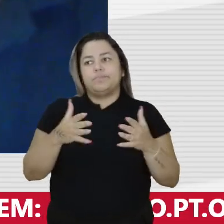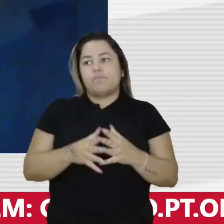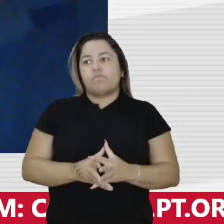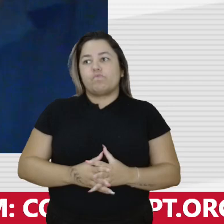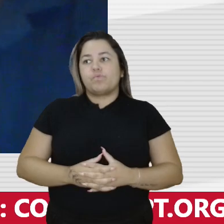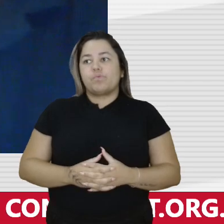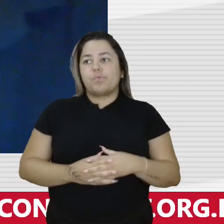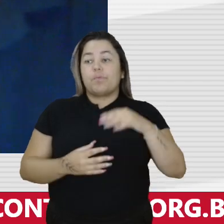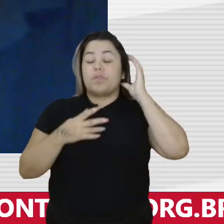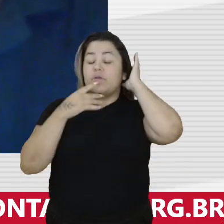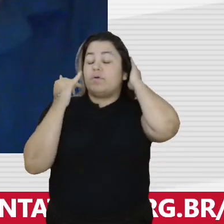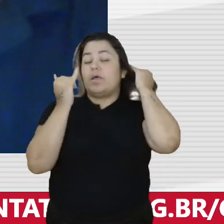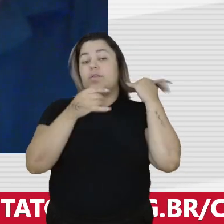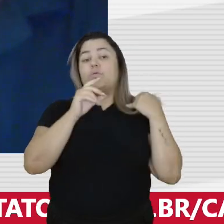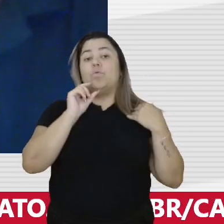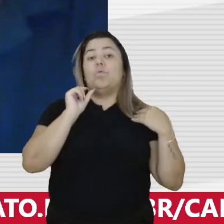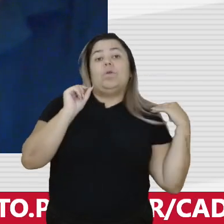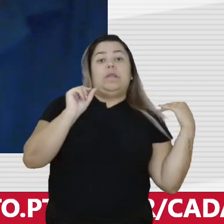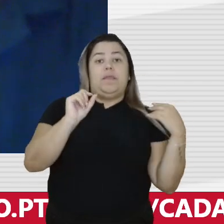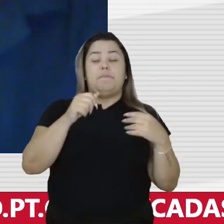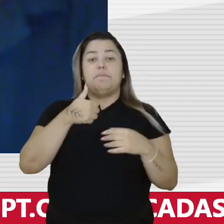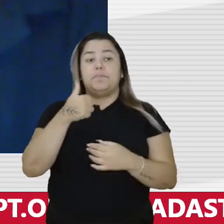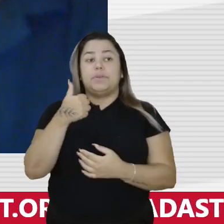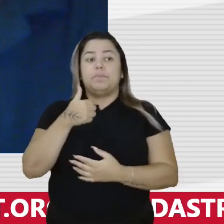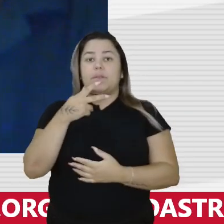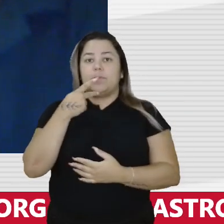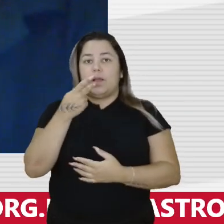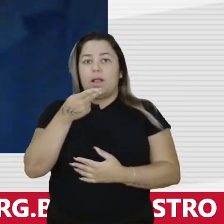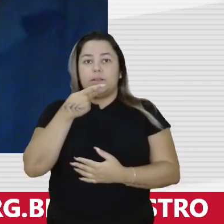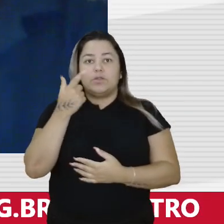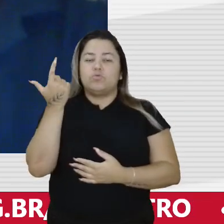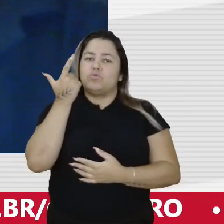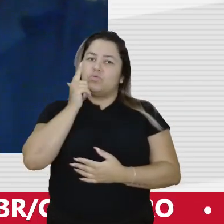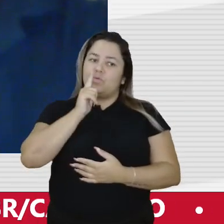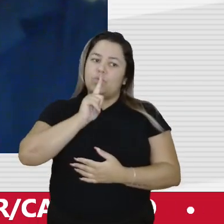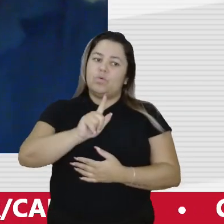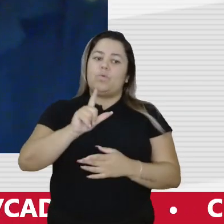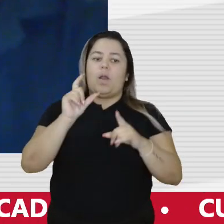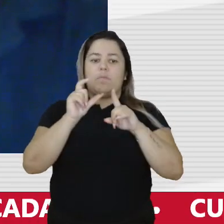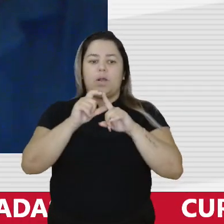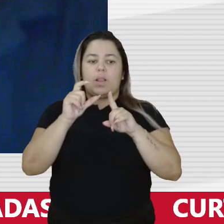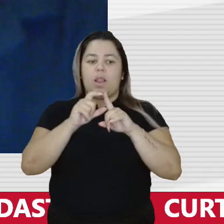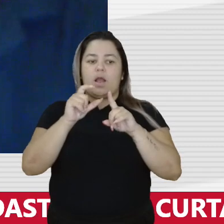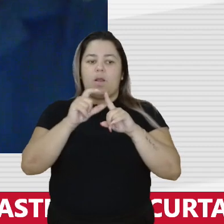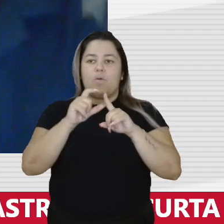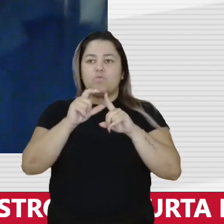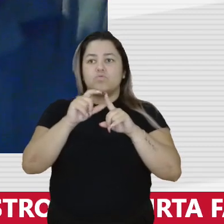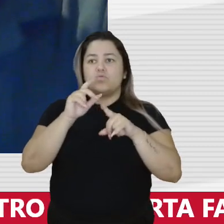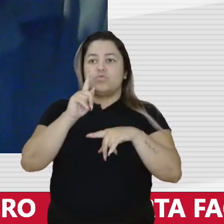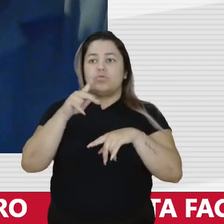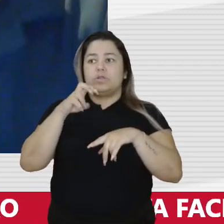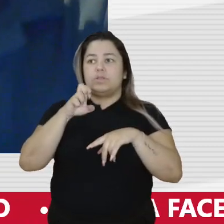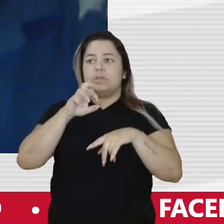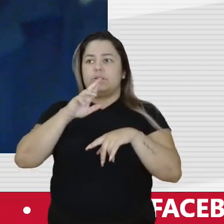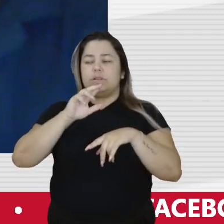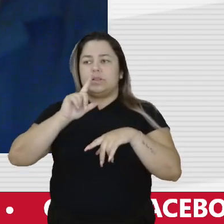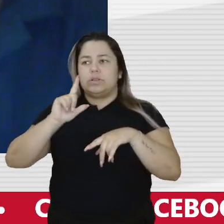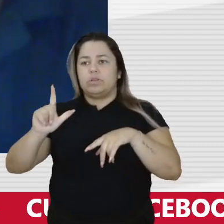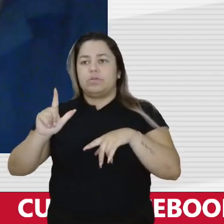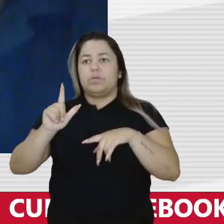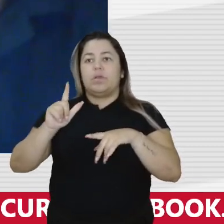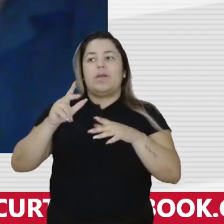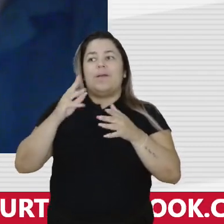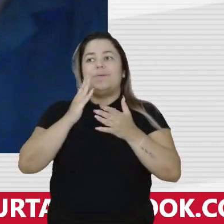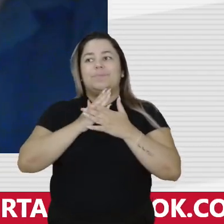Eu diria o primeiro, falando novamente sobre as palavras do general, isso que não acabou com a Páscoa dele,